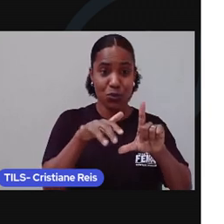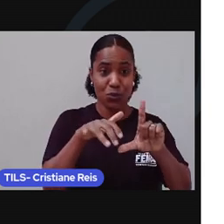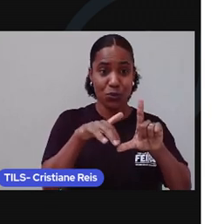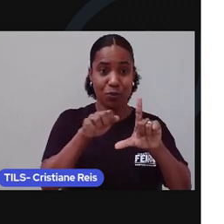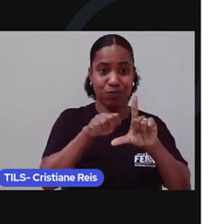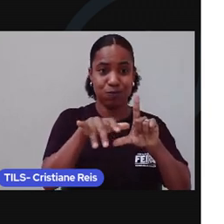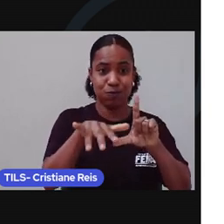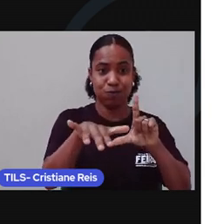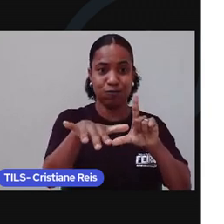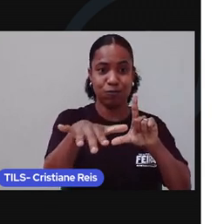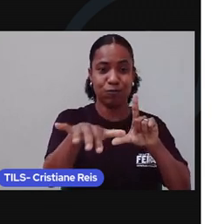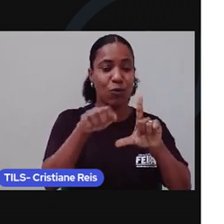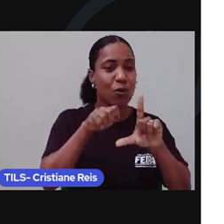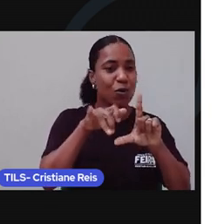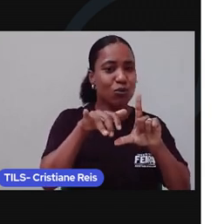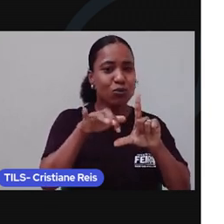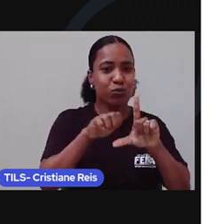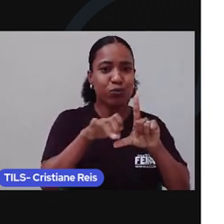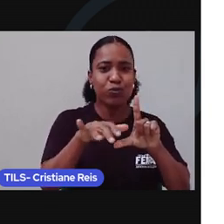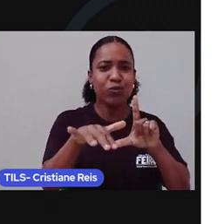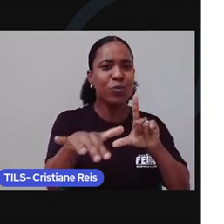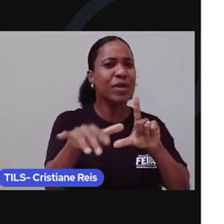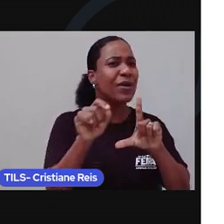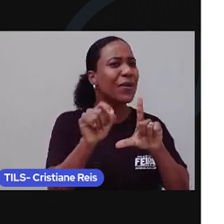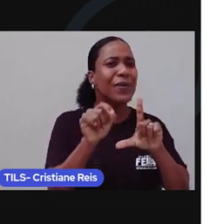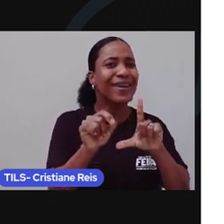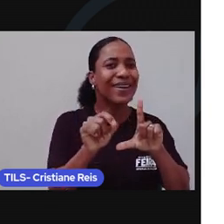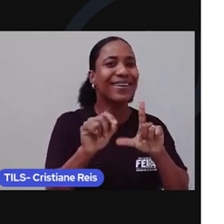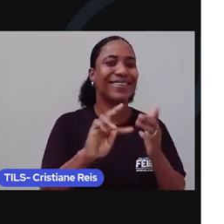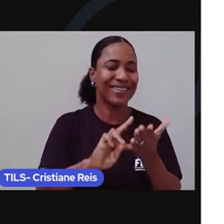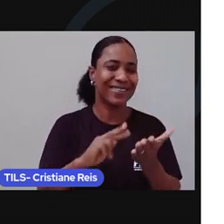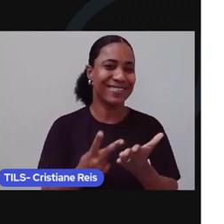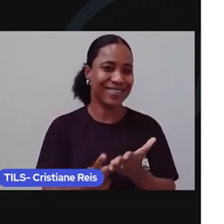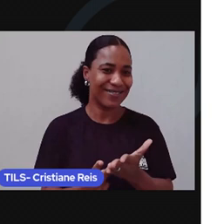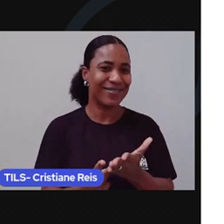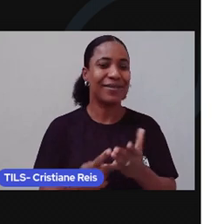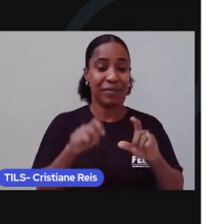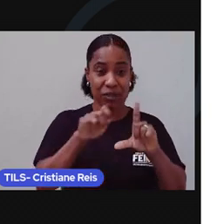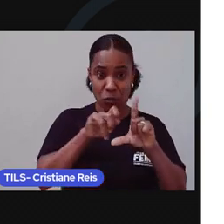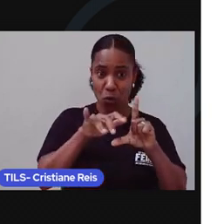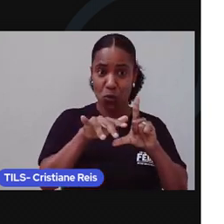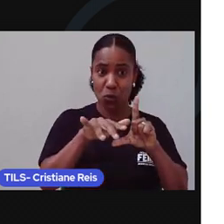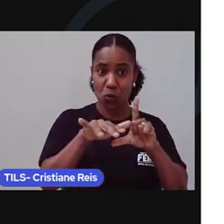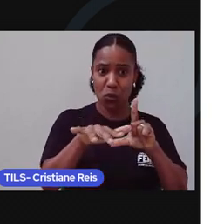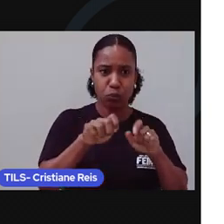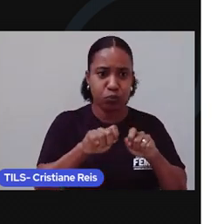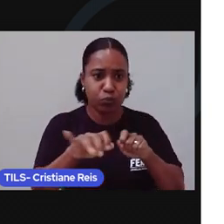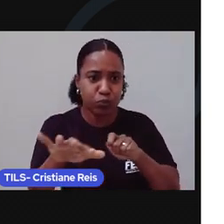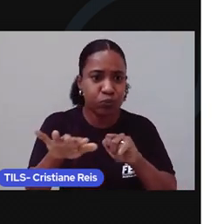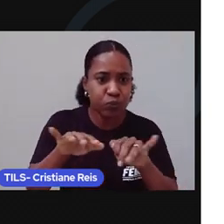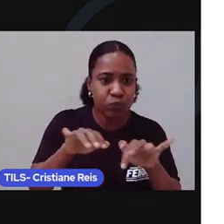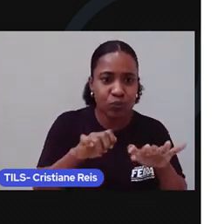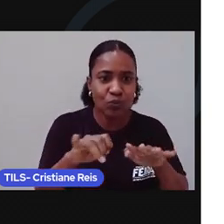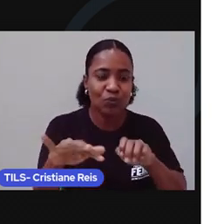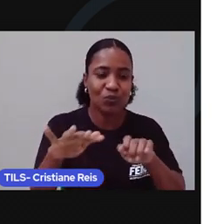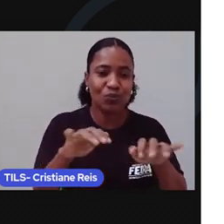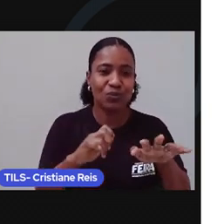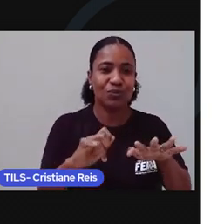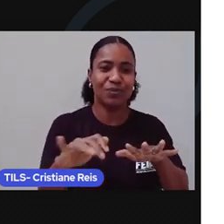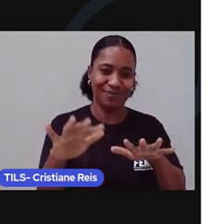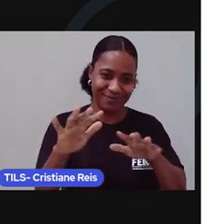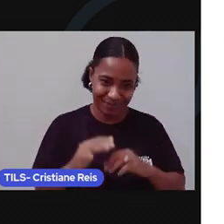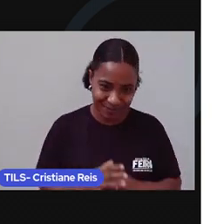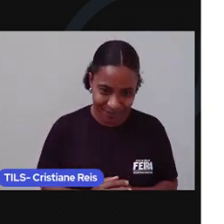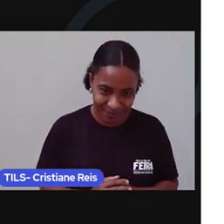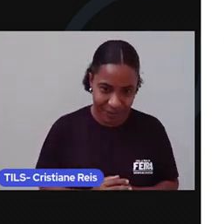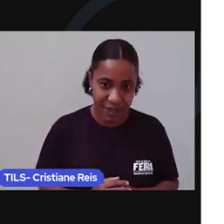que geram um conteúdo de grande repercussão nas redes. Nos últimos tempos, esse termo acabou se popularizando por